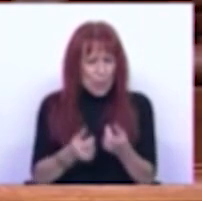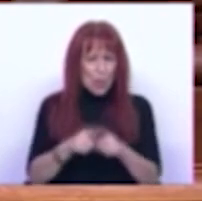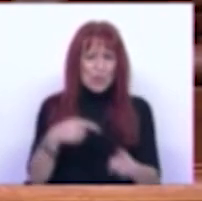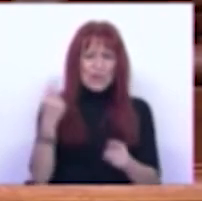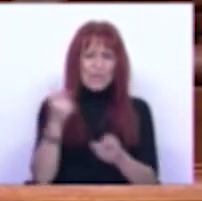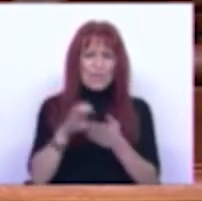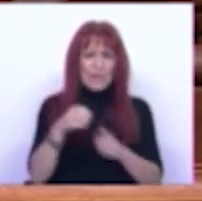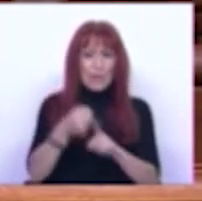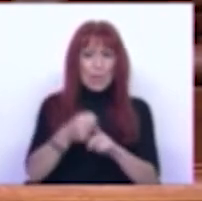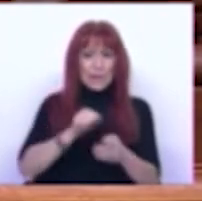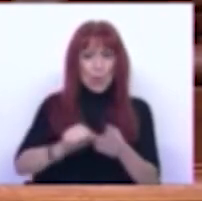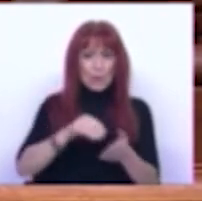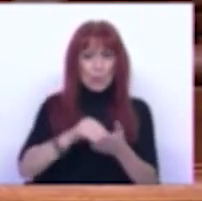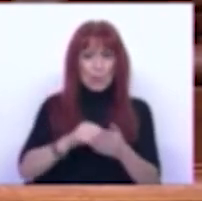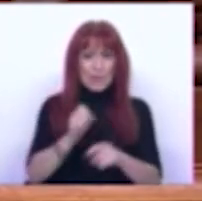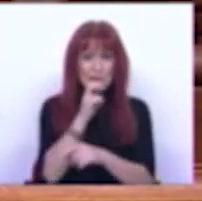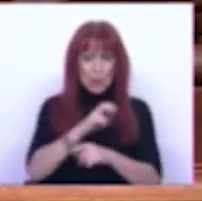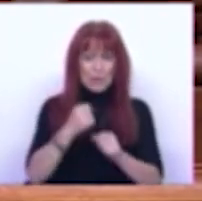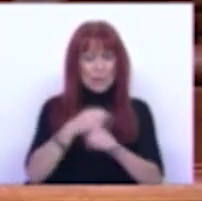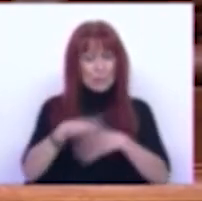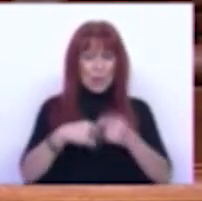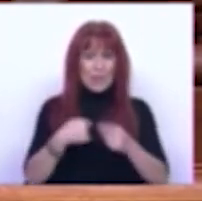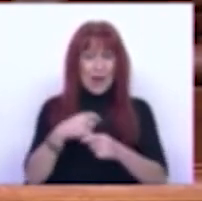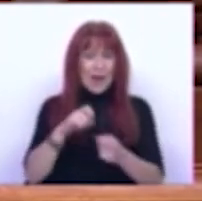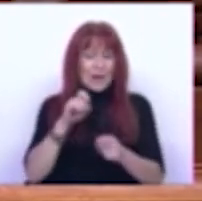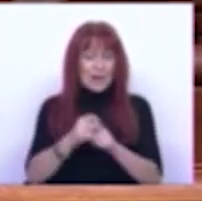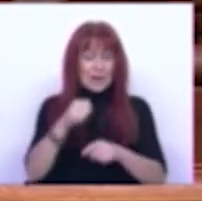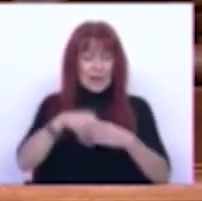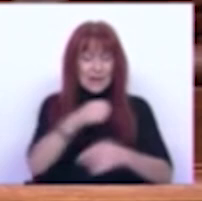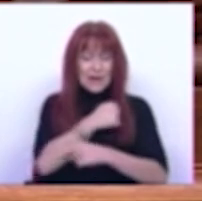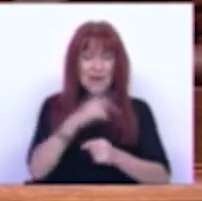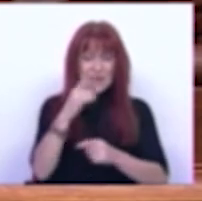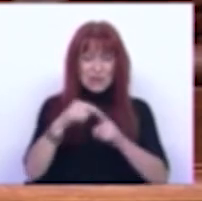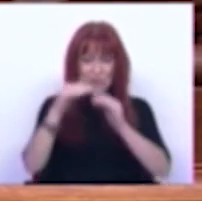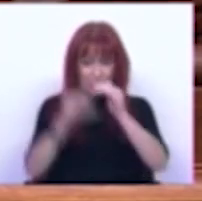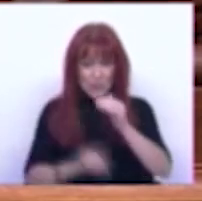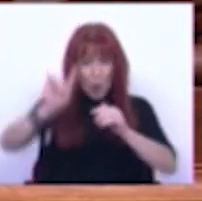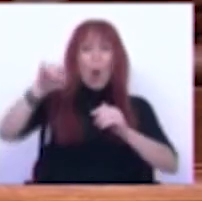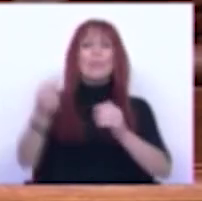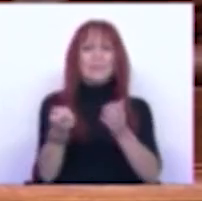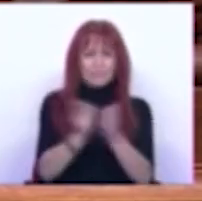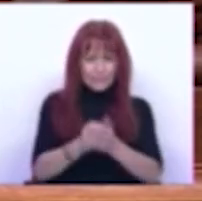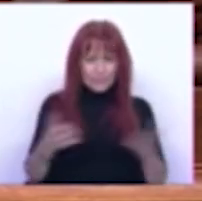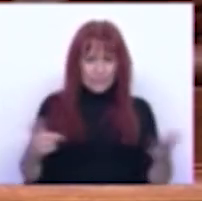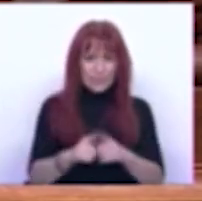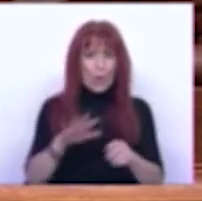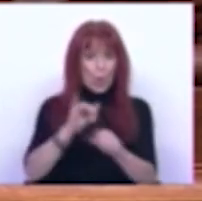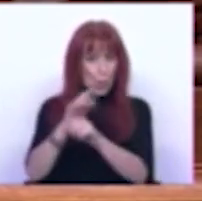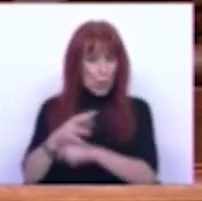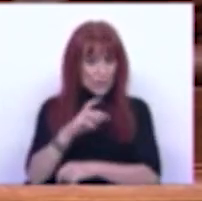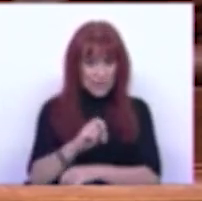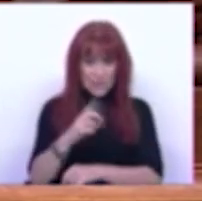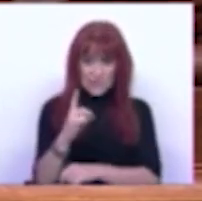combater a pobreza energética e assegurar a eficiência das casas das pessoas é seis vezes menos do que ela que deveria de ser. As demais